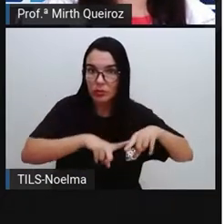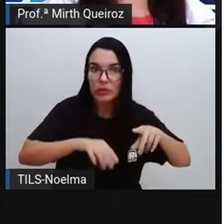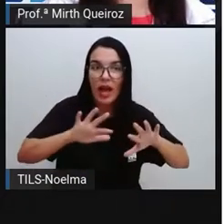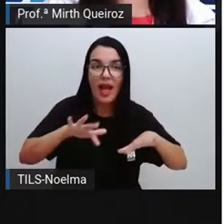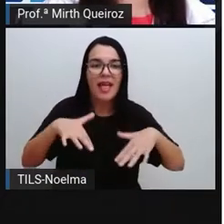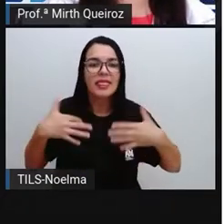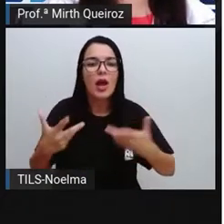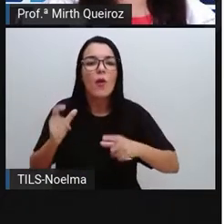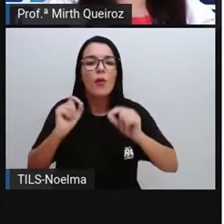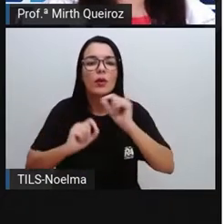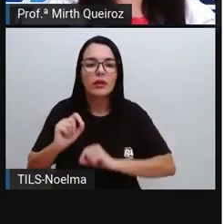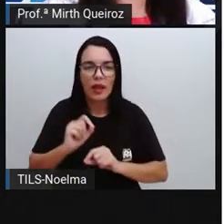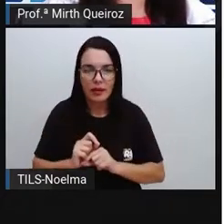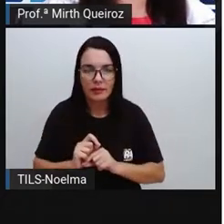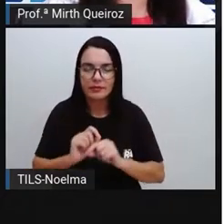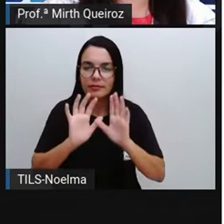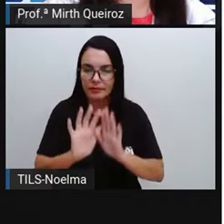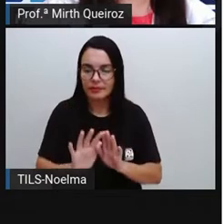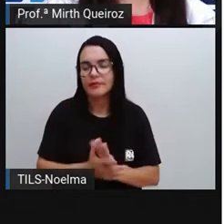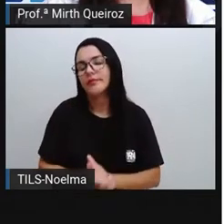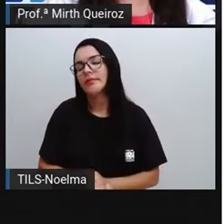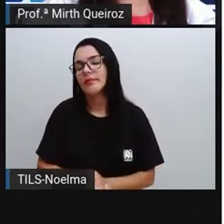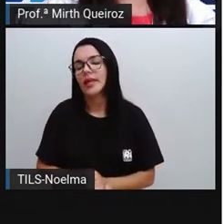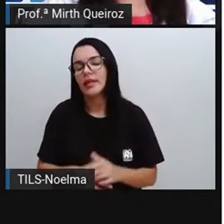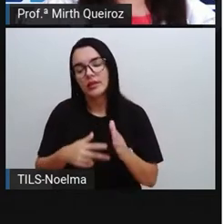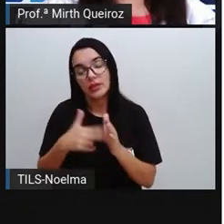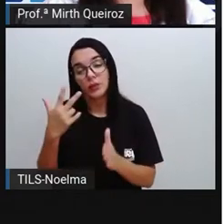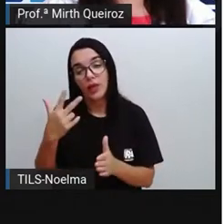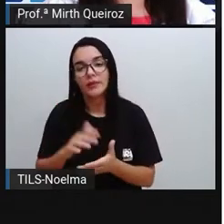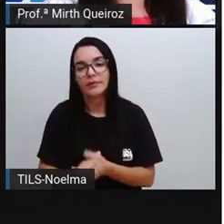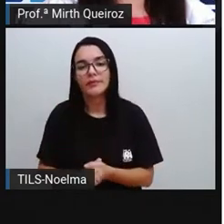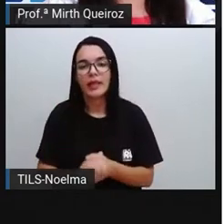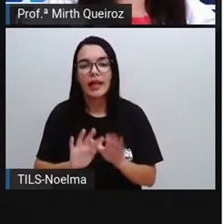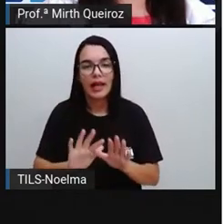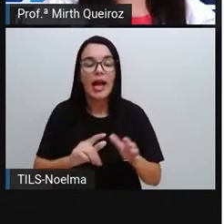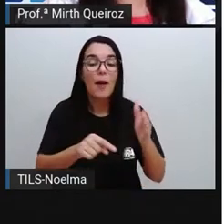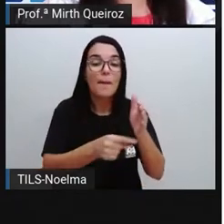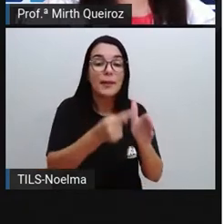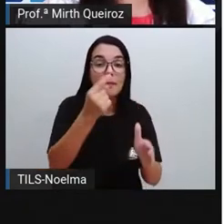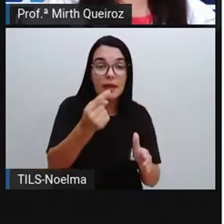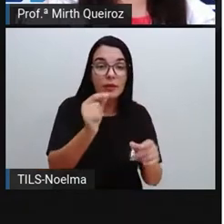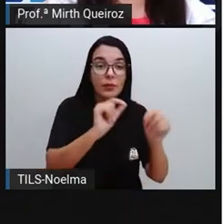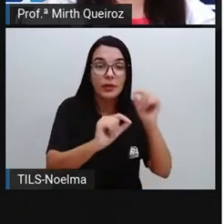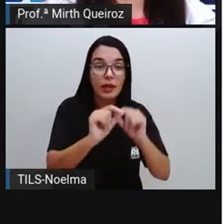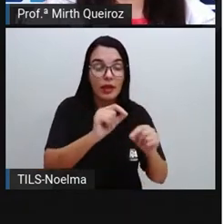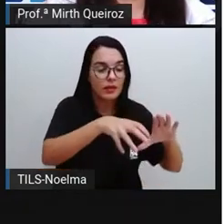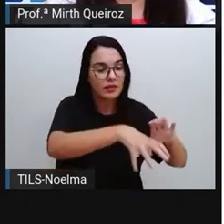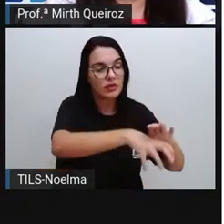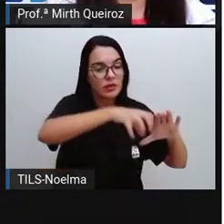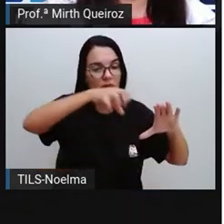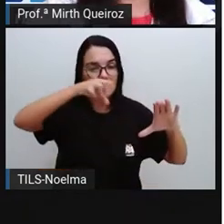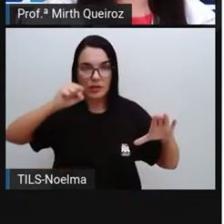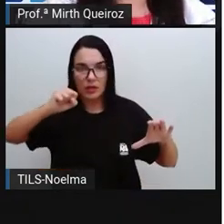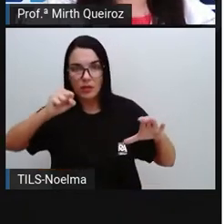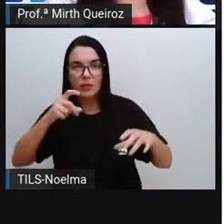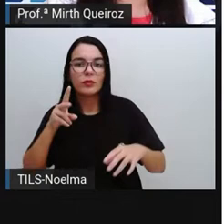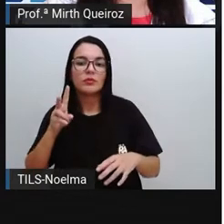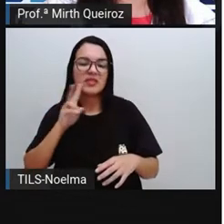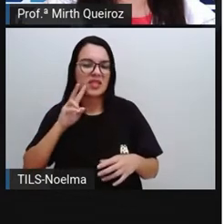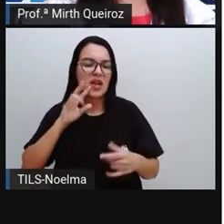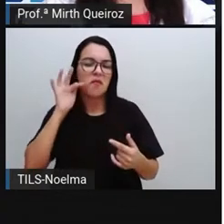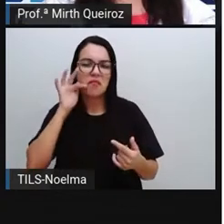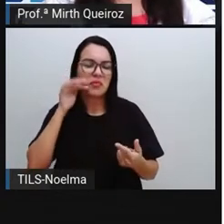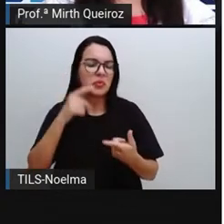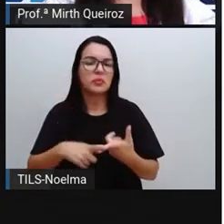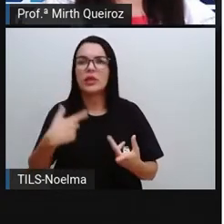primário é onde há a extração da matéria-prima. O setor secundário é onde há transformação da matéria